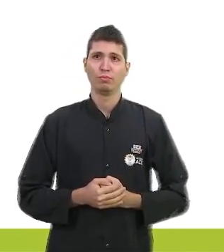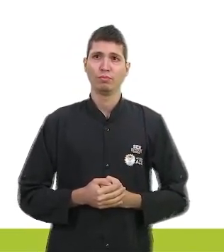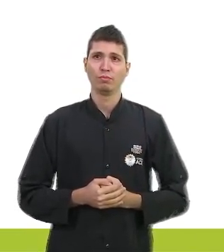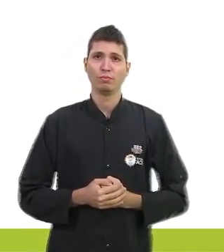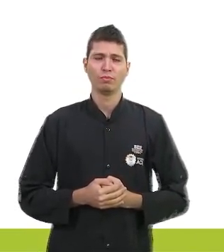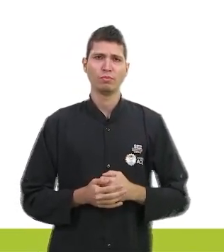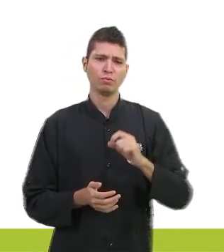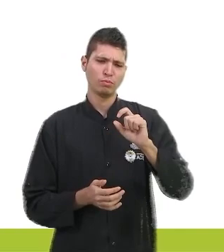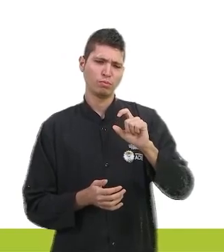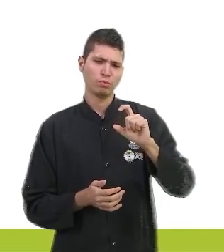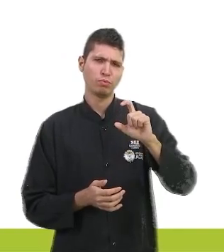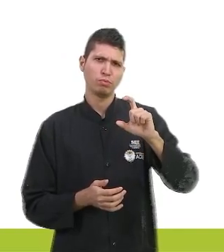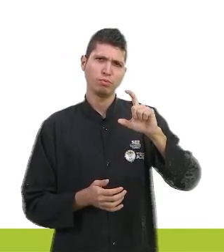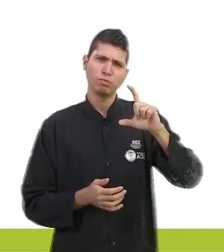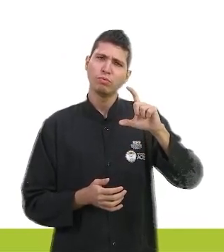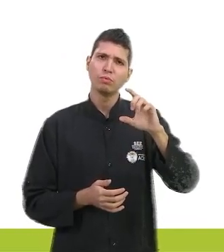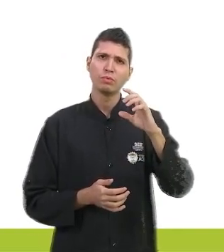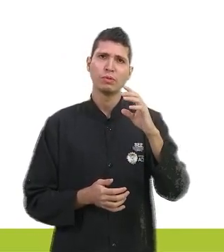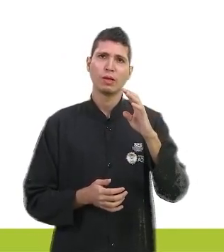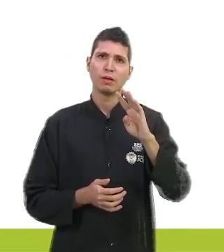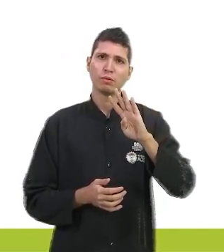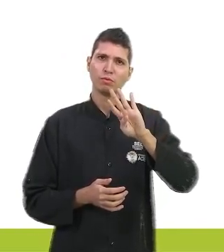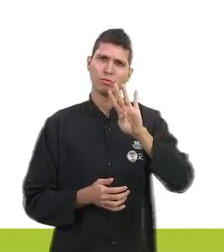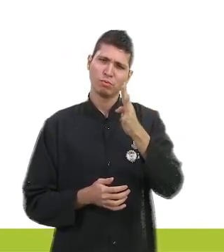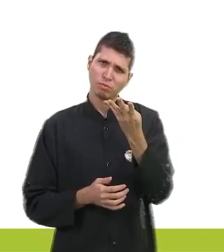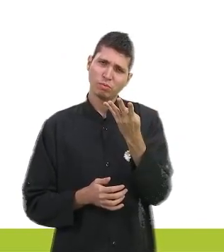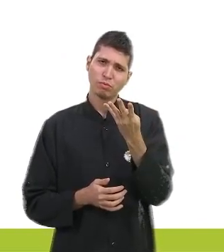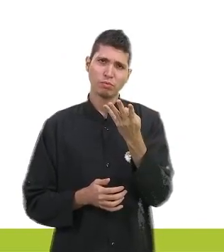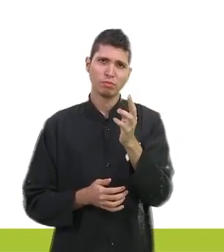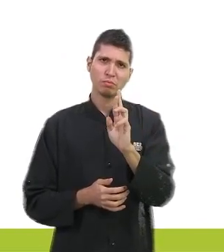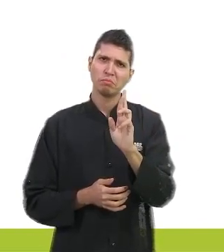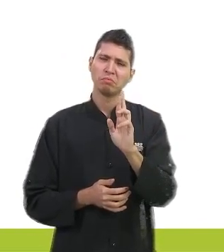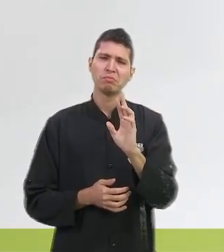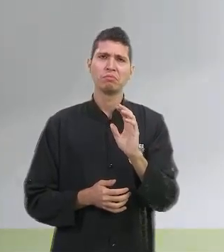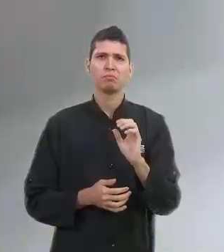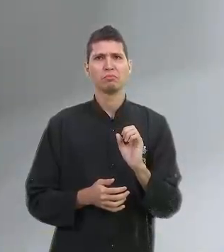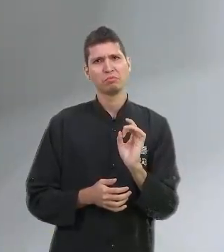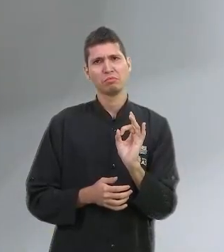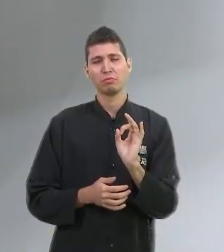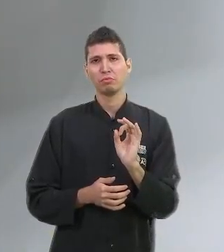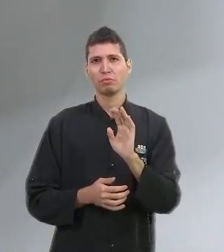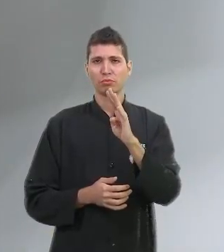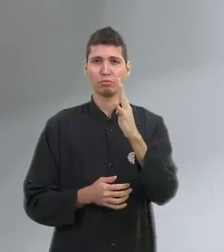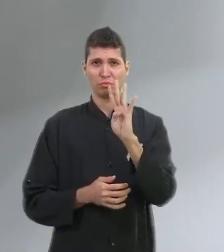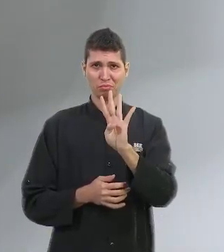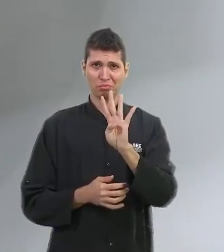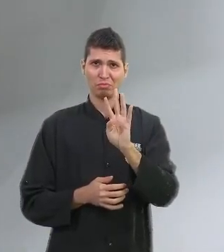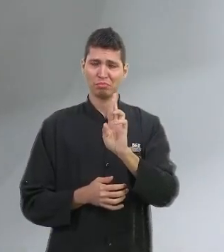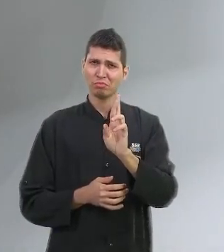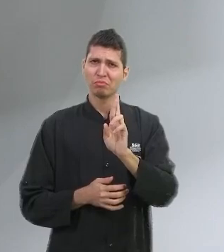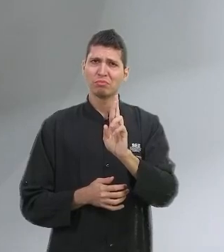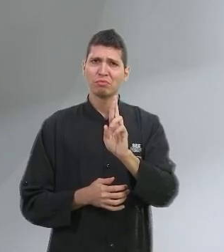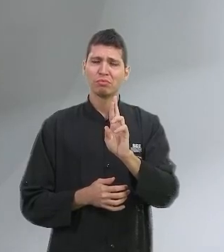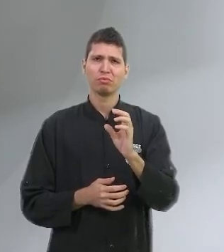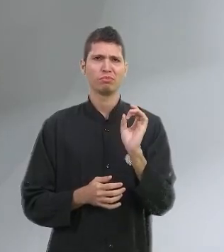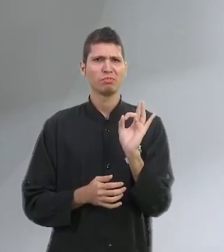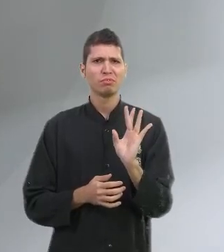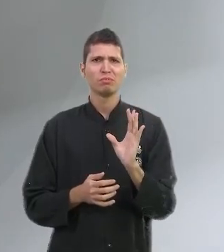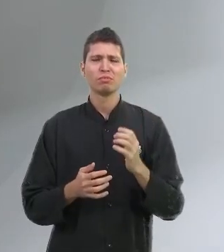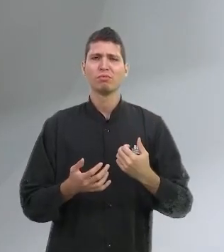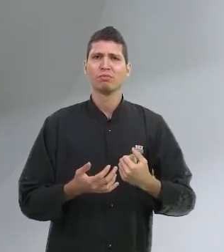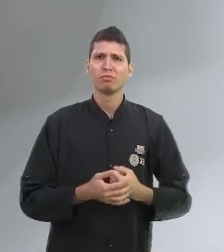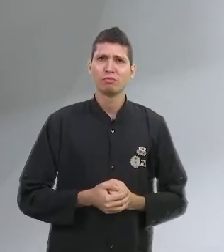R$ do primeiro cálculo. Então, é quase a mesma coisa. Só que nesse caso aqui, nós não